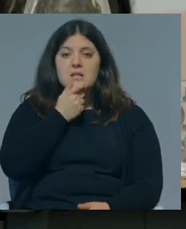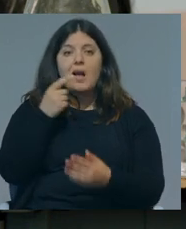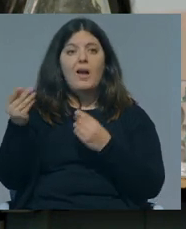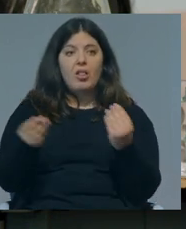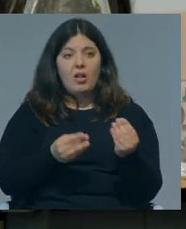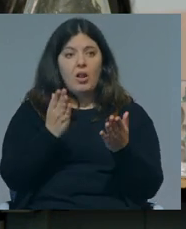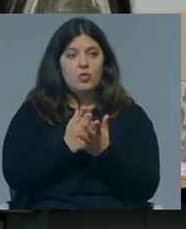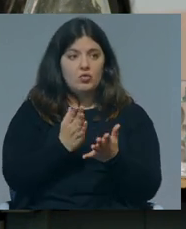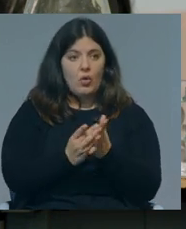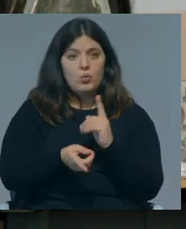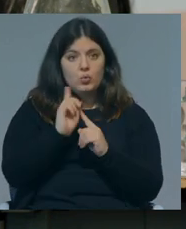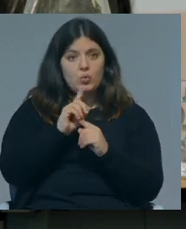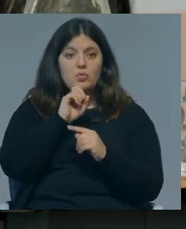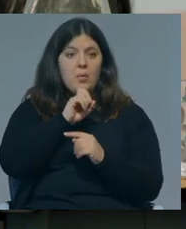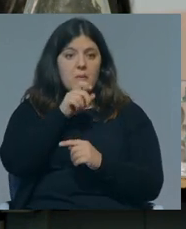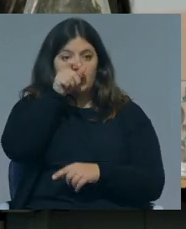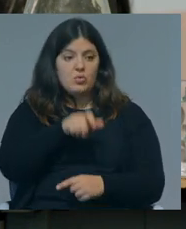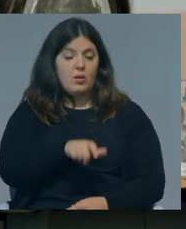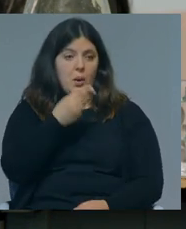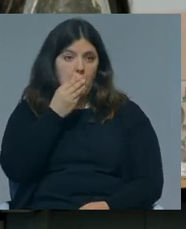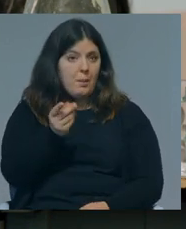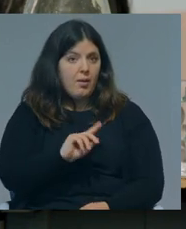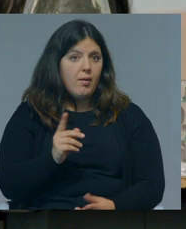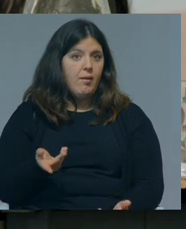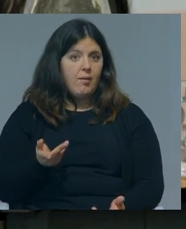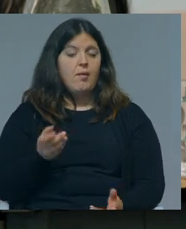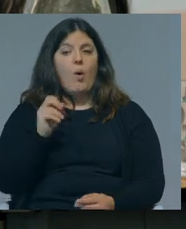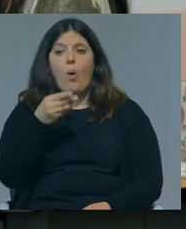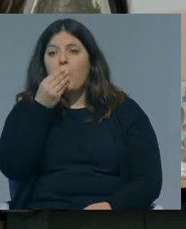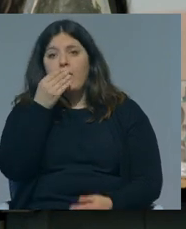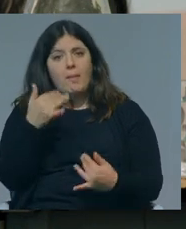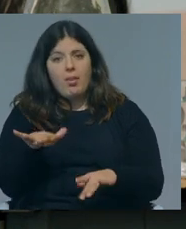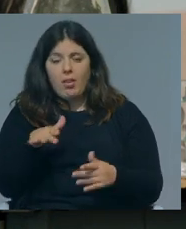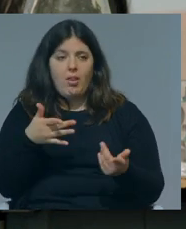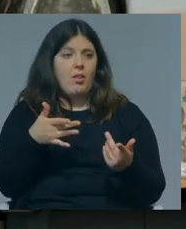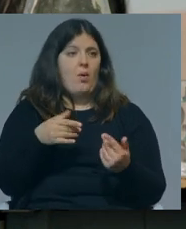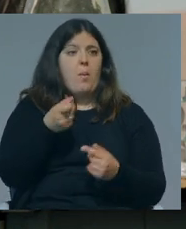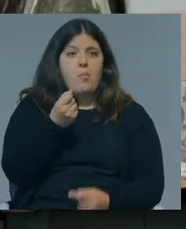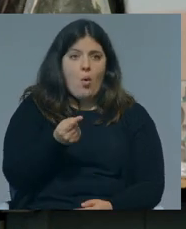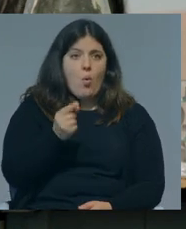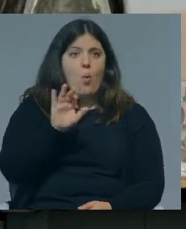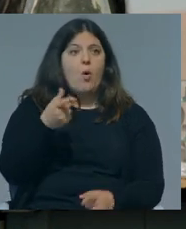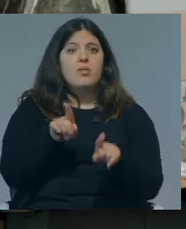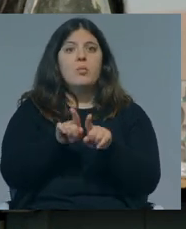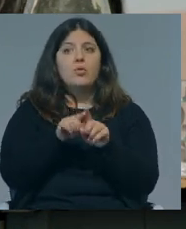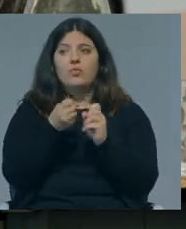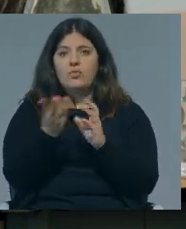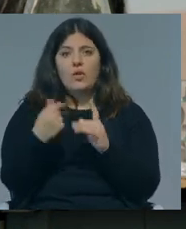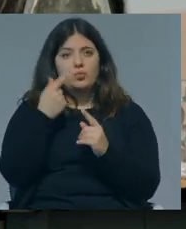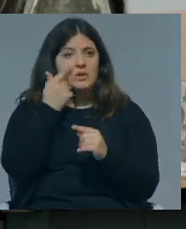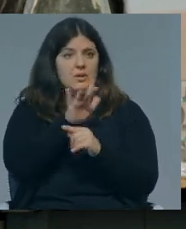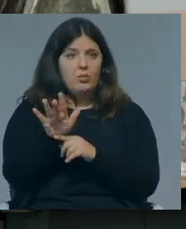uma cantina da escola, se calhar aquela pessoa não comia, não é? Ou comia muito mal ou comia pouco, quando eram muitos irmãos, por exemplo.